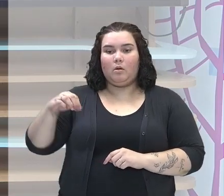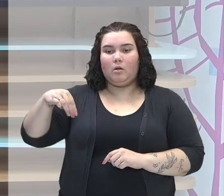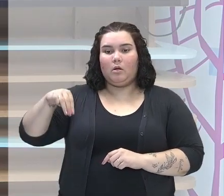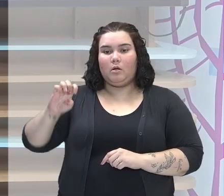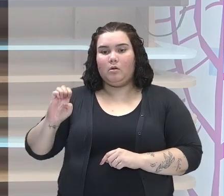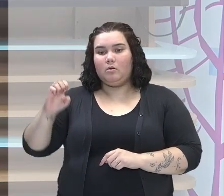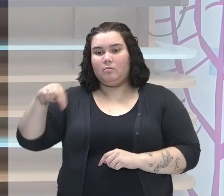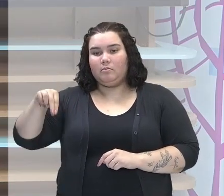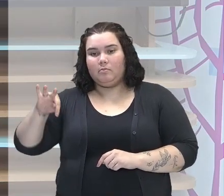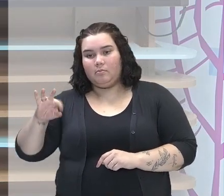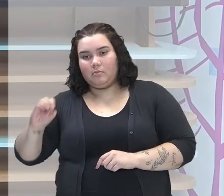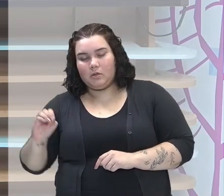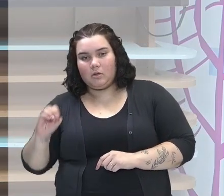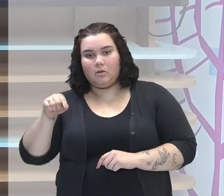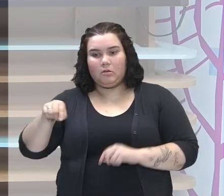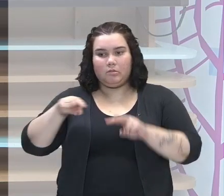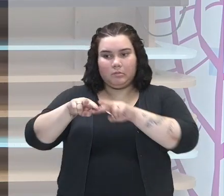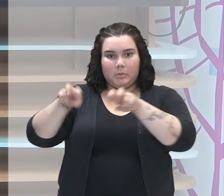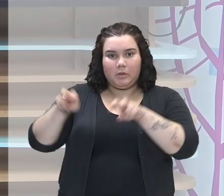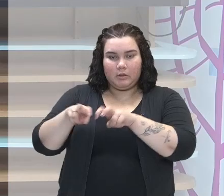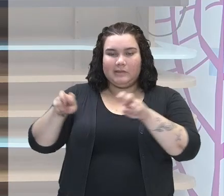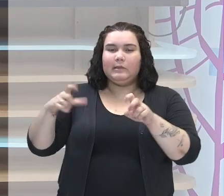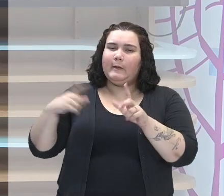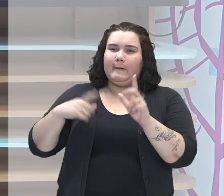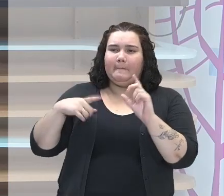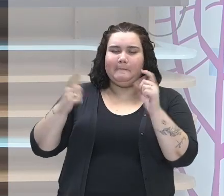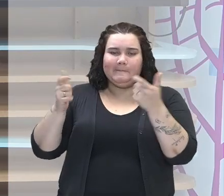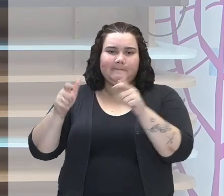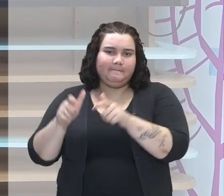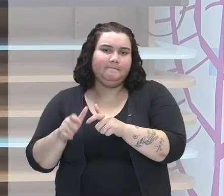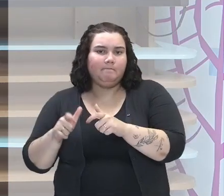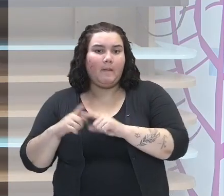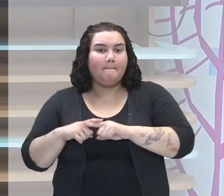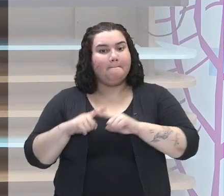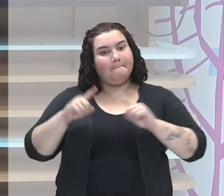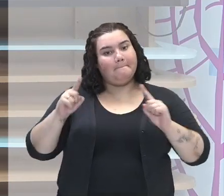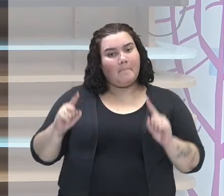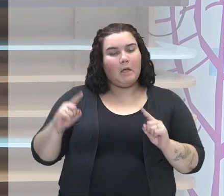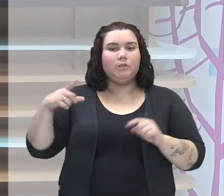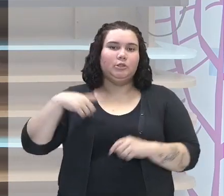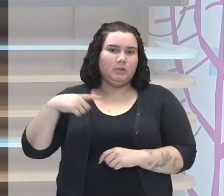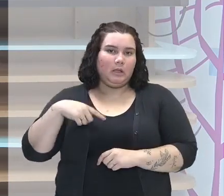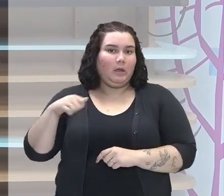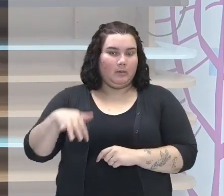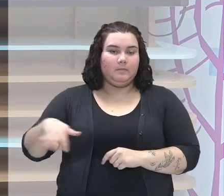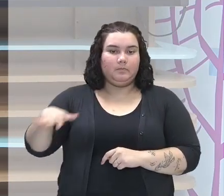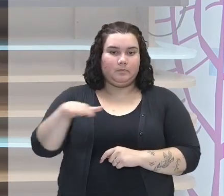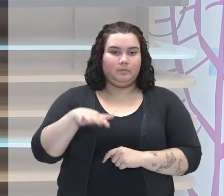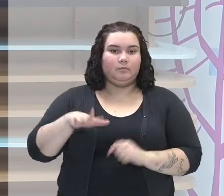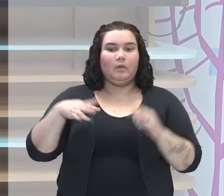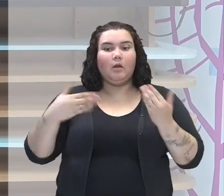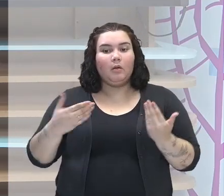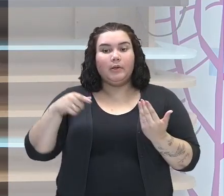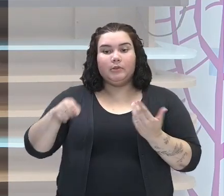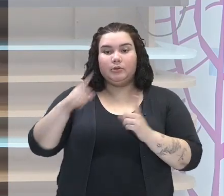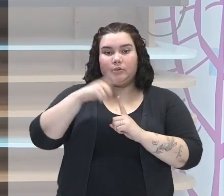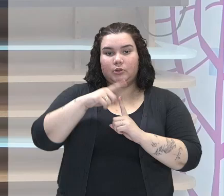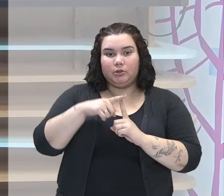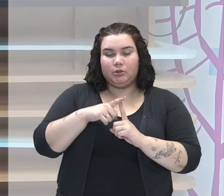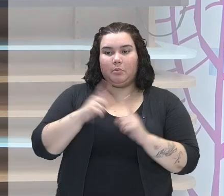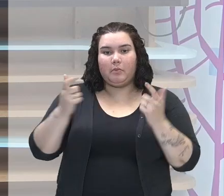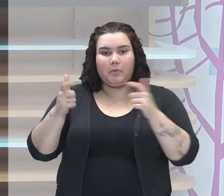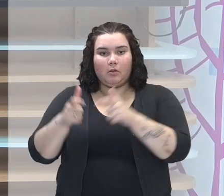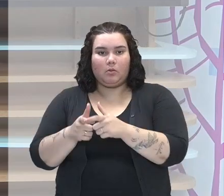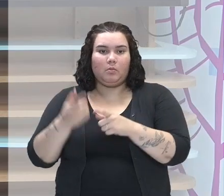A exploração, ela é menor, certo? Mas não deixa de ter ali a exploração. E essa exploração, ela é menor